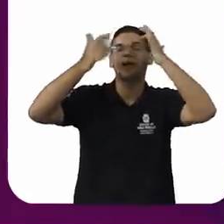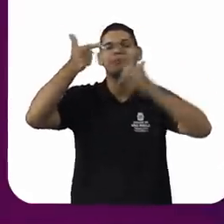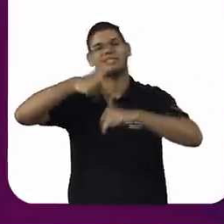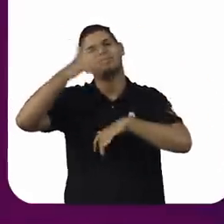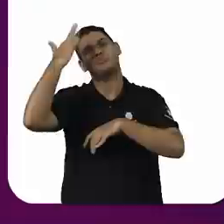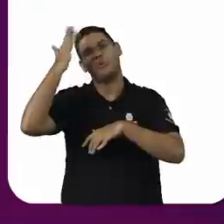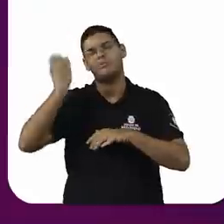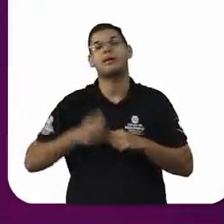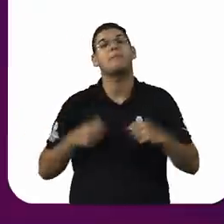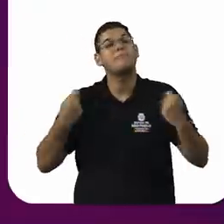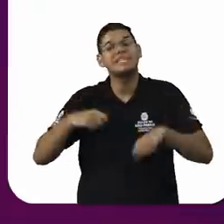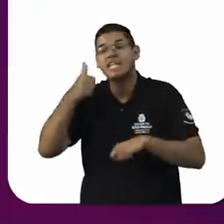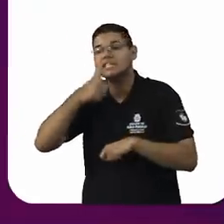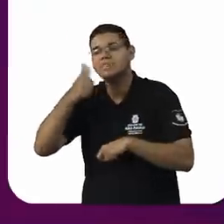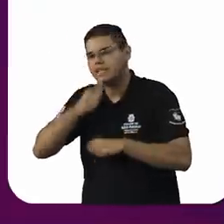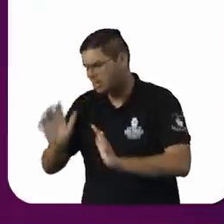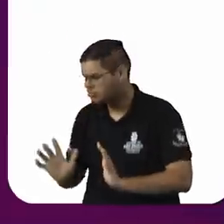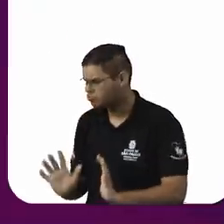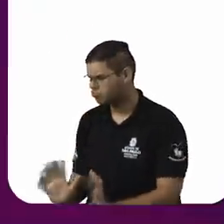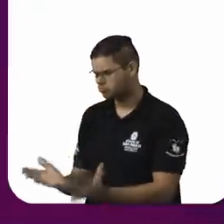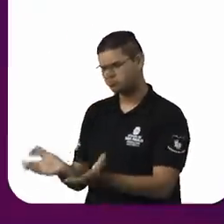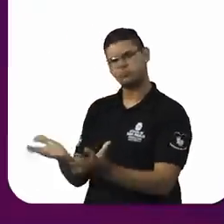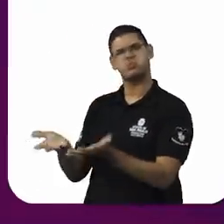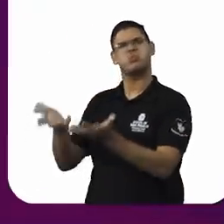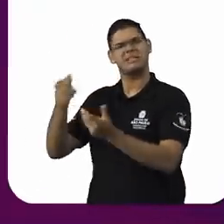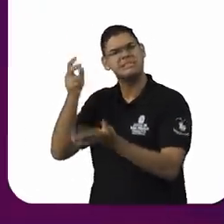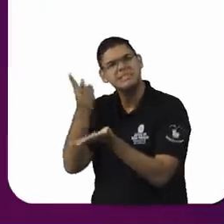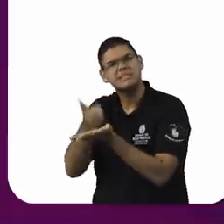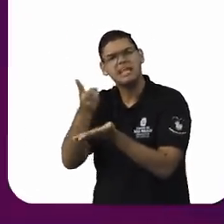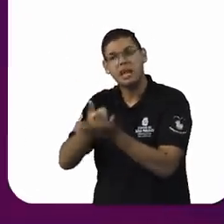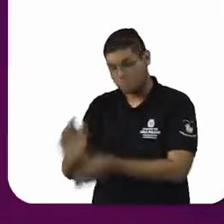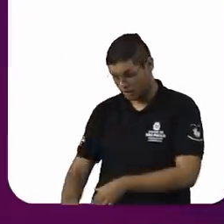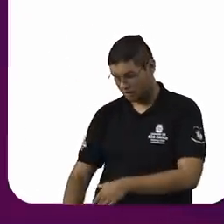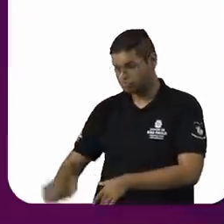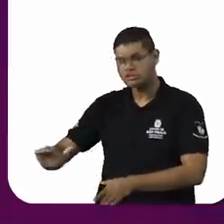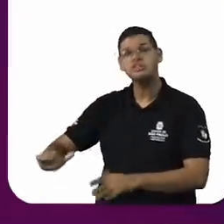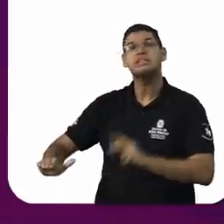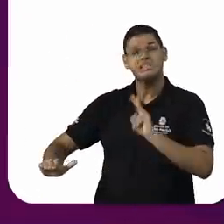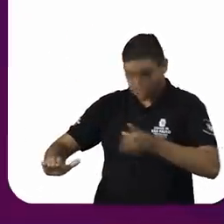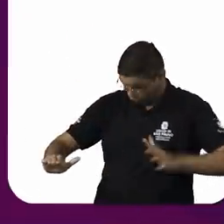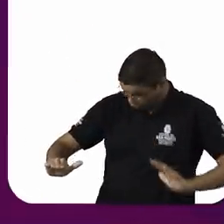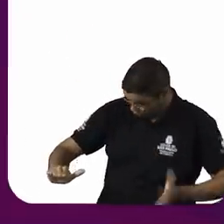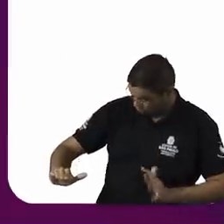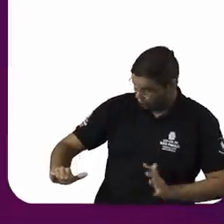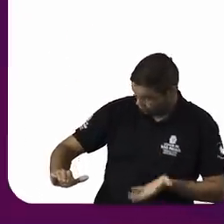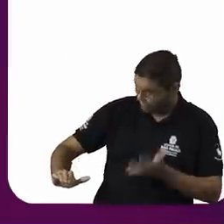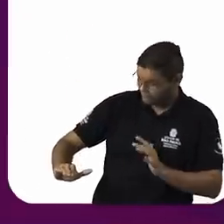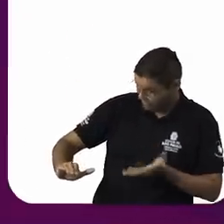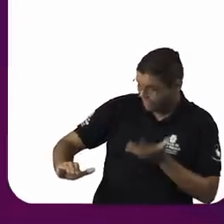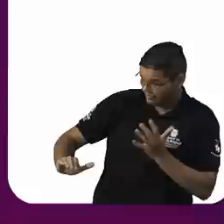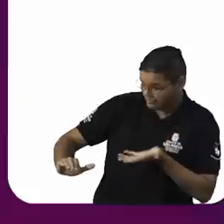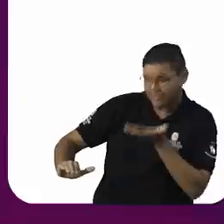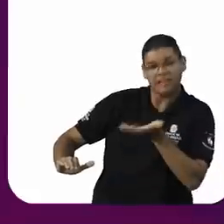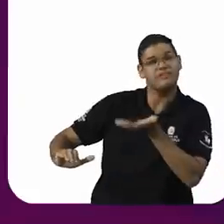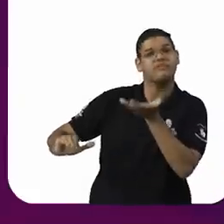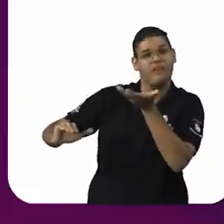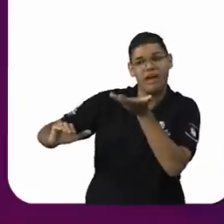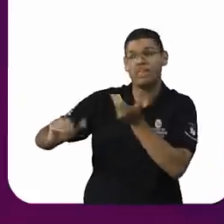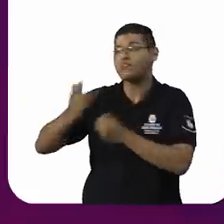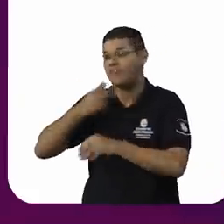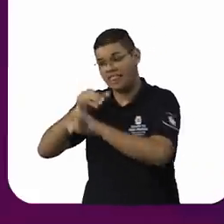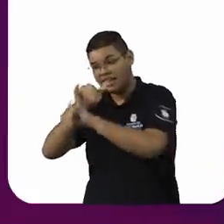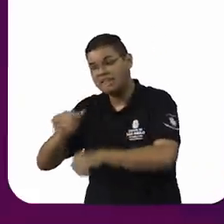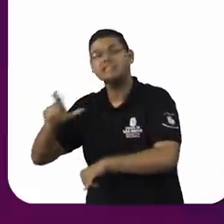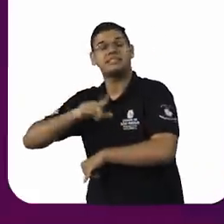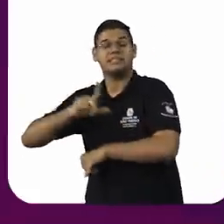desde muito cedo e dizer a elas que elas podem, que elas têm esse espaço dentro da sociedade e a nossa geração